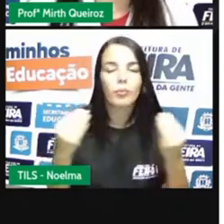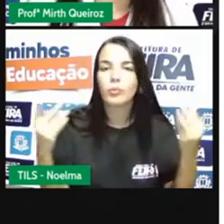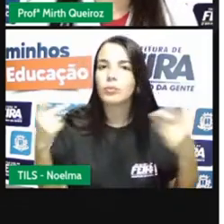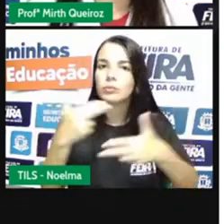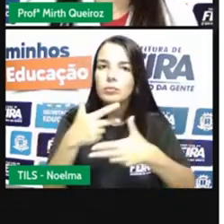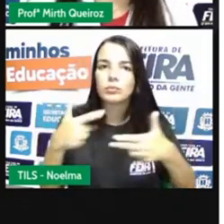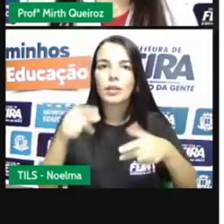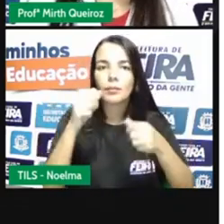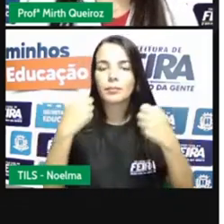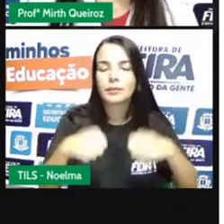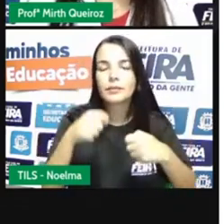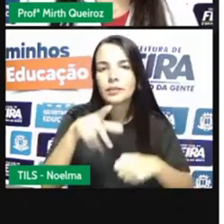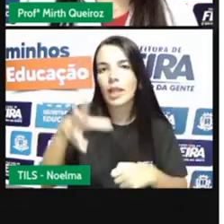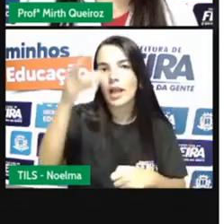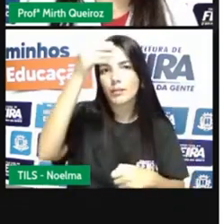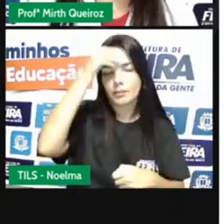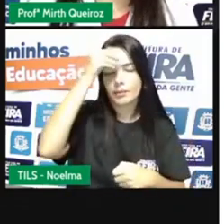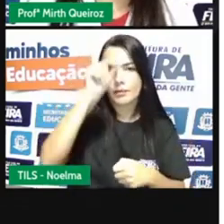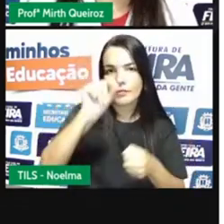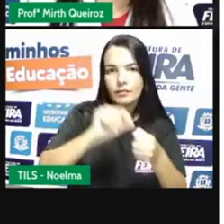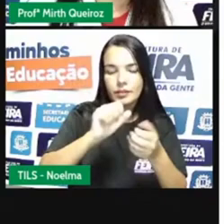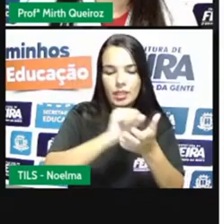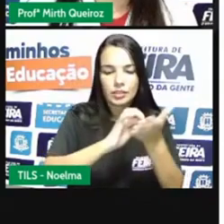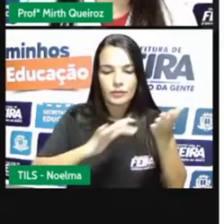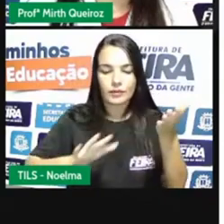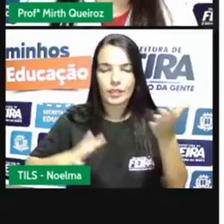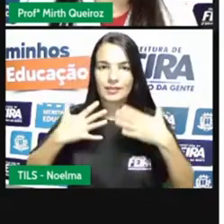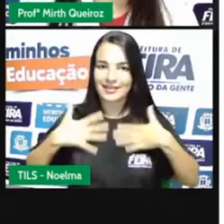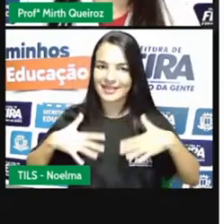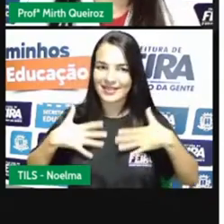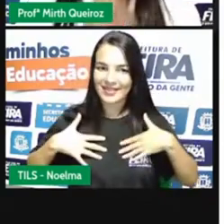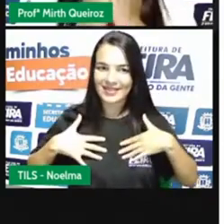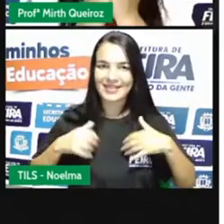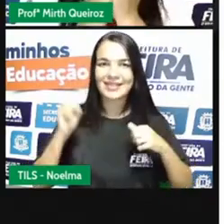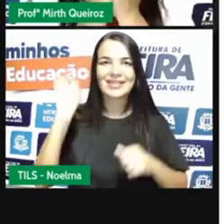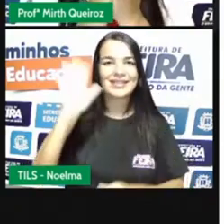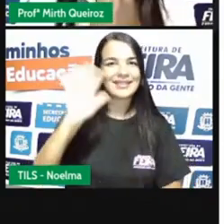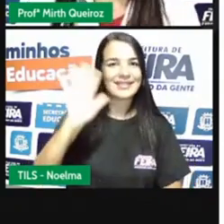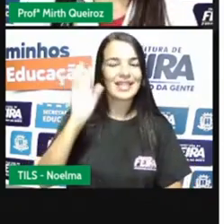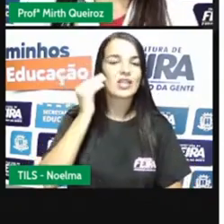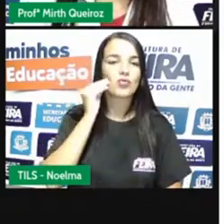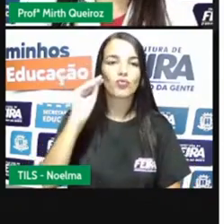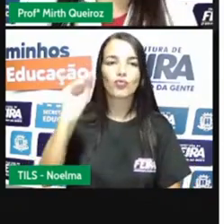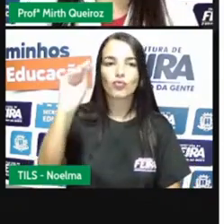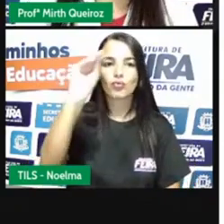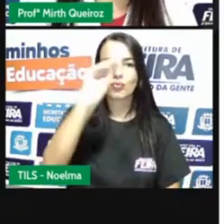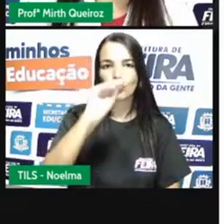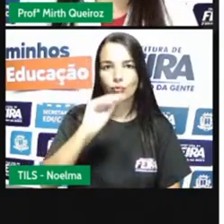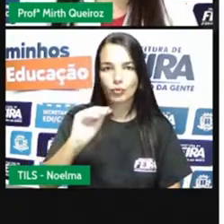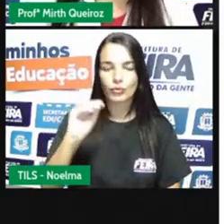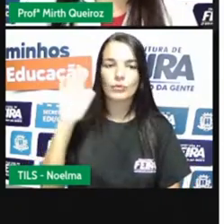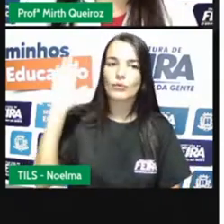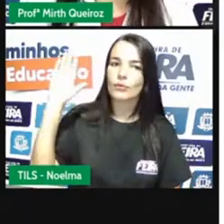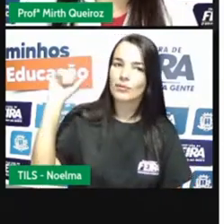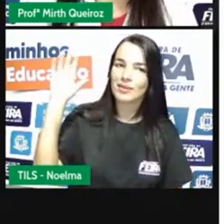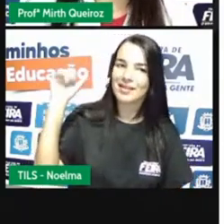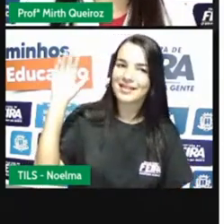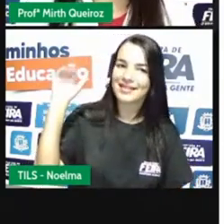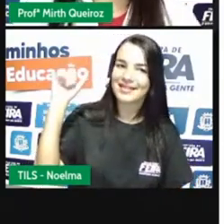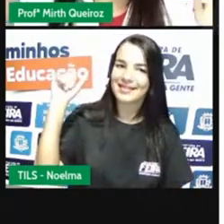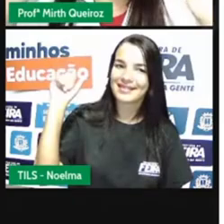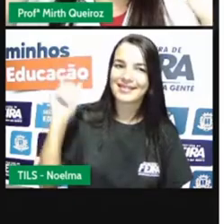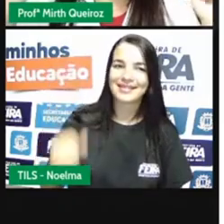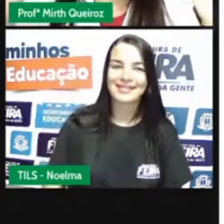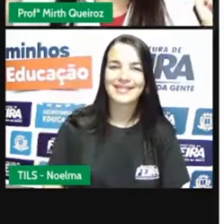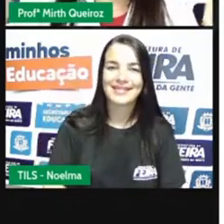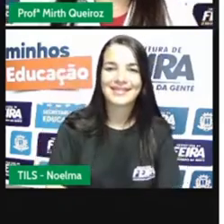vocês possam fazer a atividade por mais oportunidade certo? Beijinho no coração de cada um de vocês e até a próxima